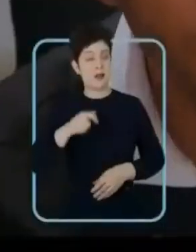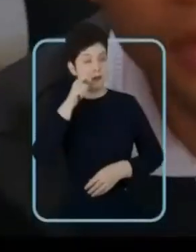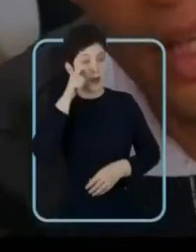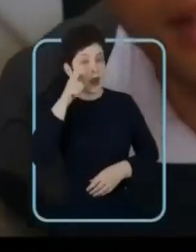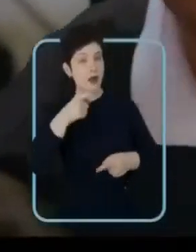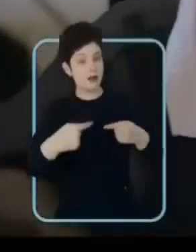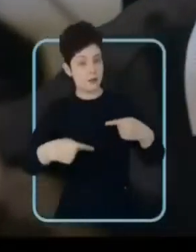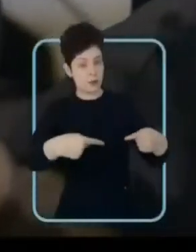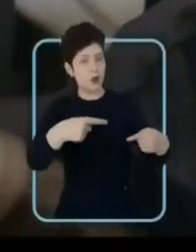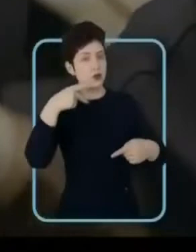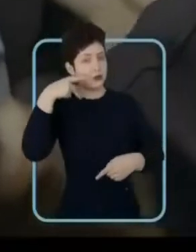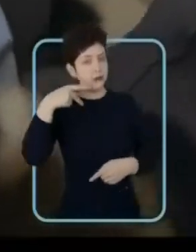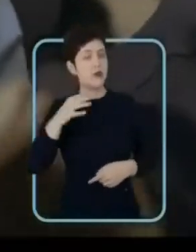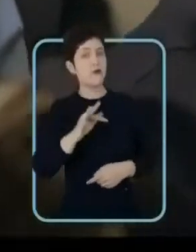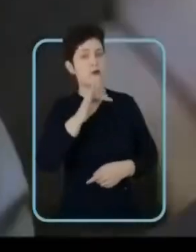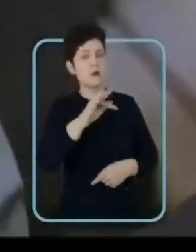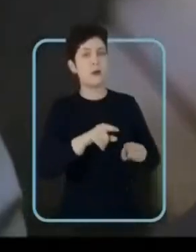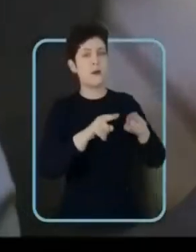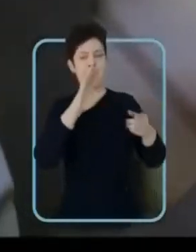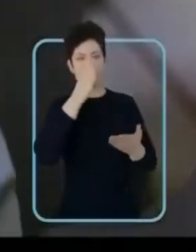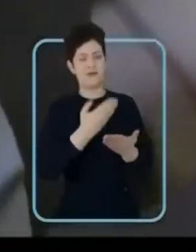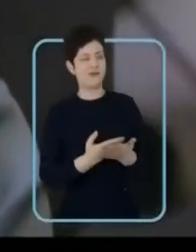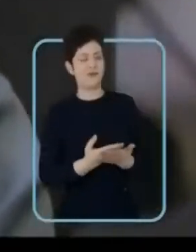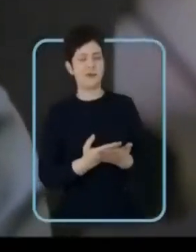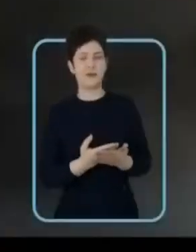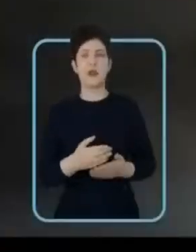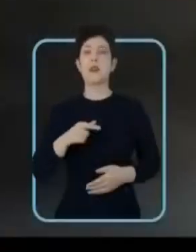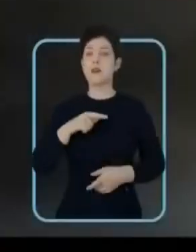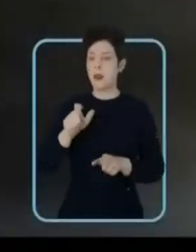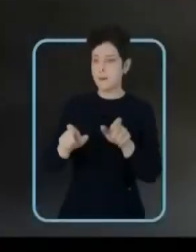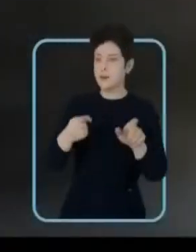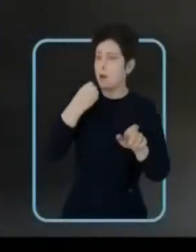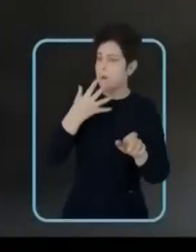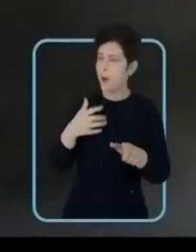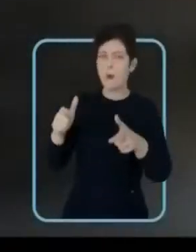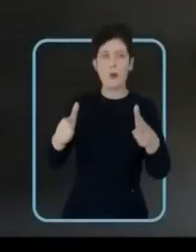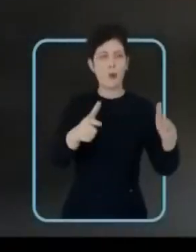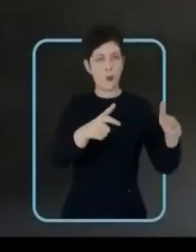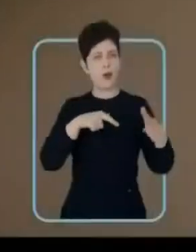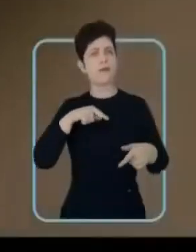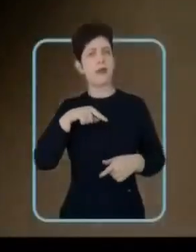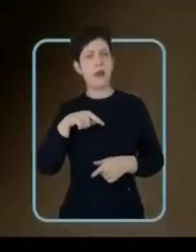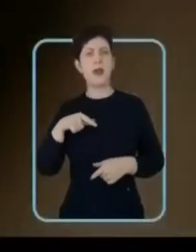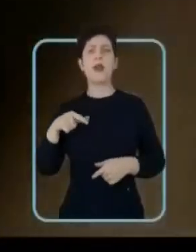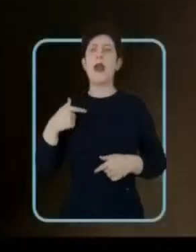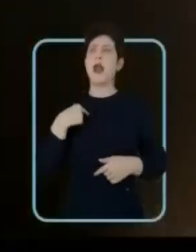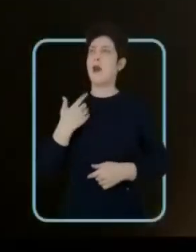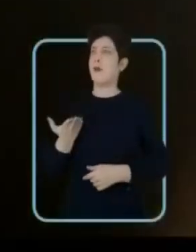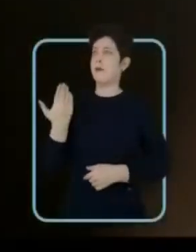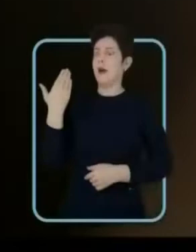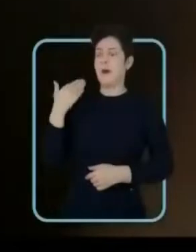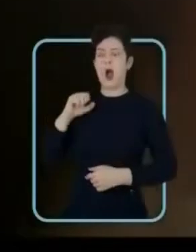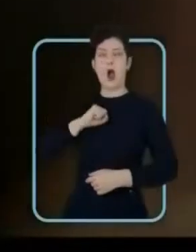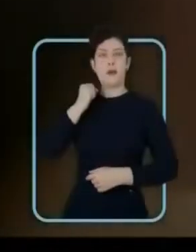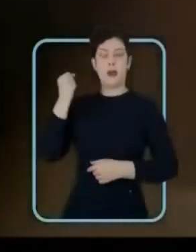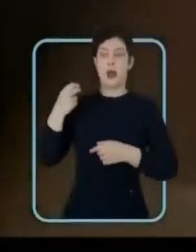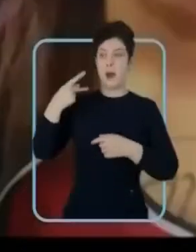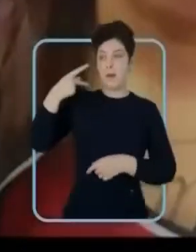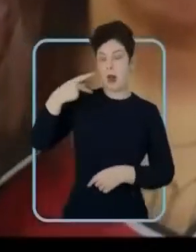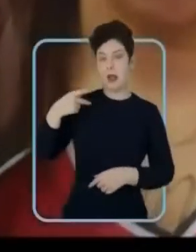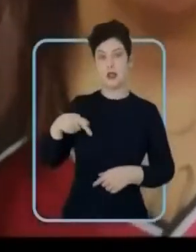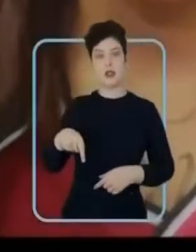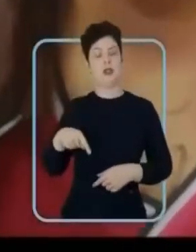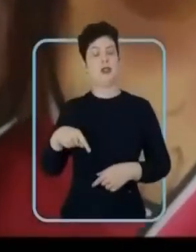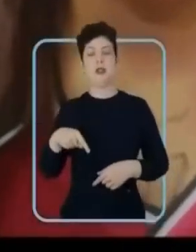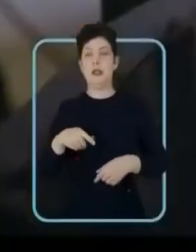Tenho interesse na política futuramente, só que não acredito. Tem gente boa em qualquer lugar e eu tinha pavor de político.